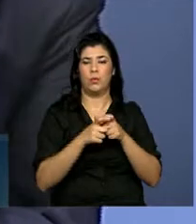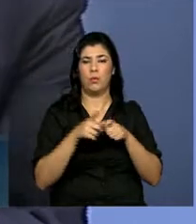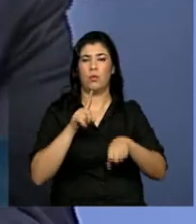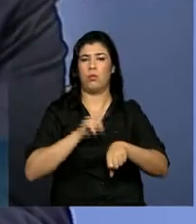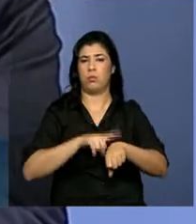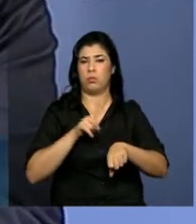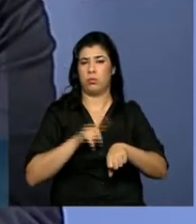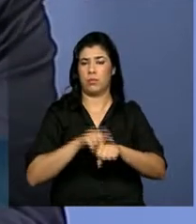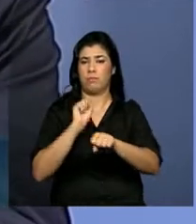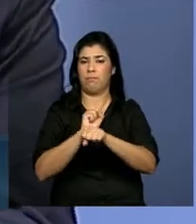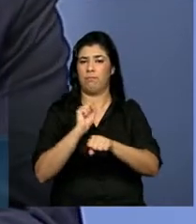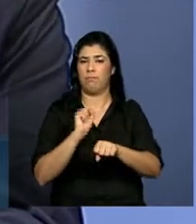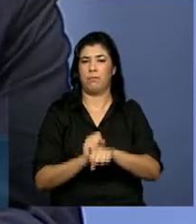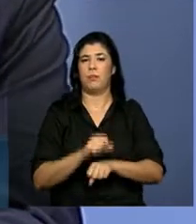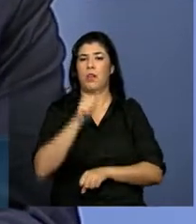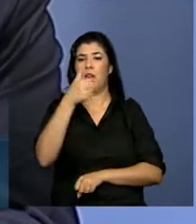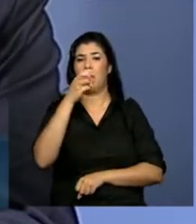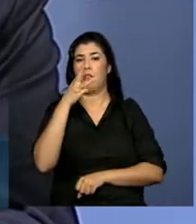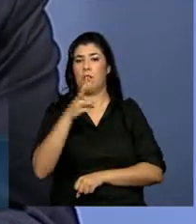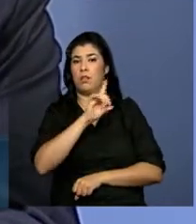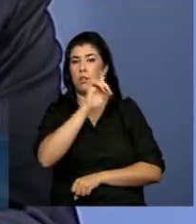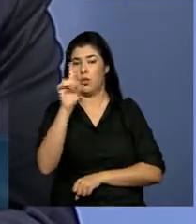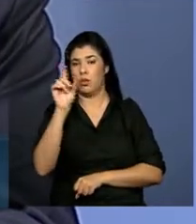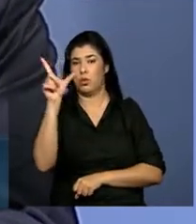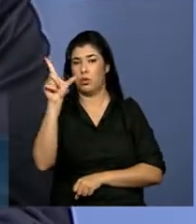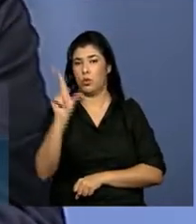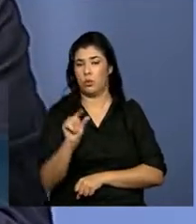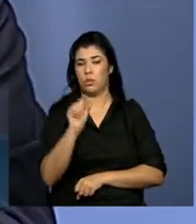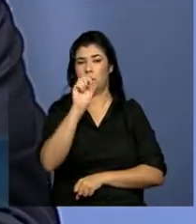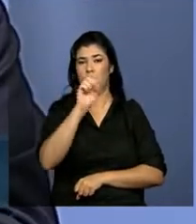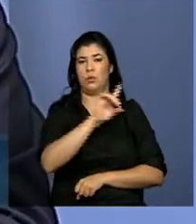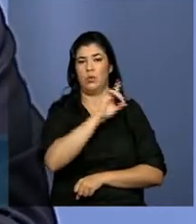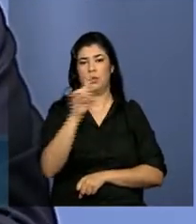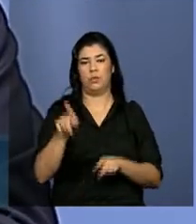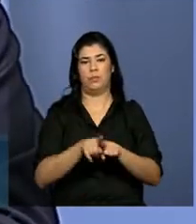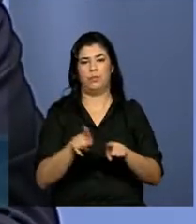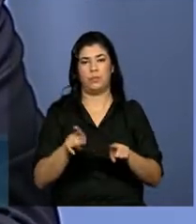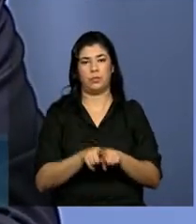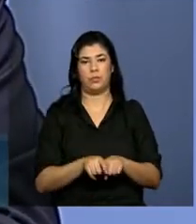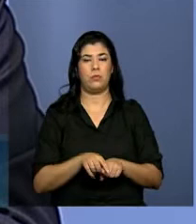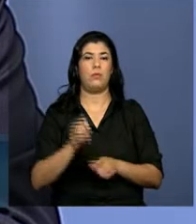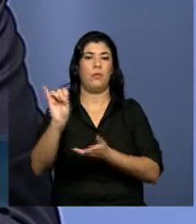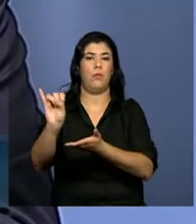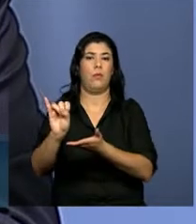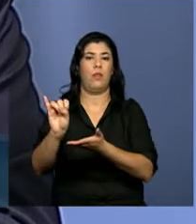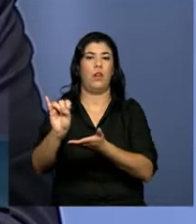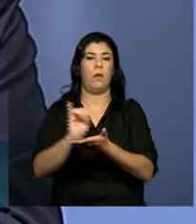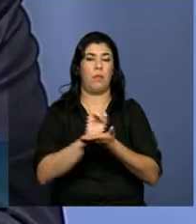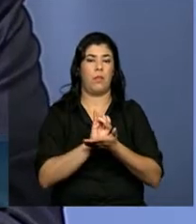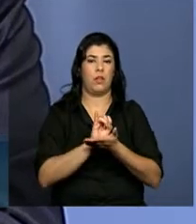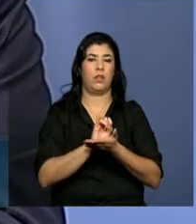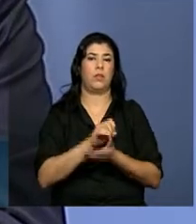para 8 dias e de importação de 17 para 10 dias.